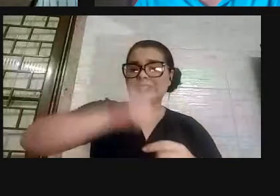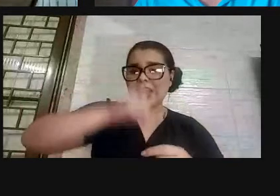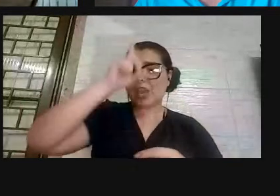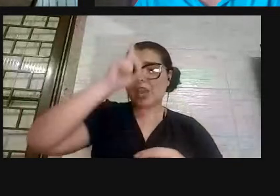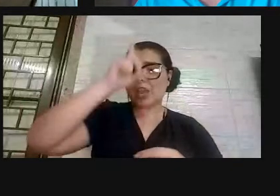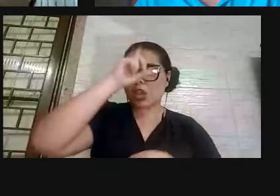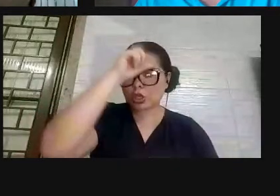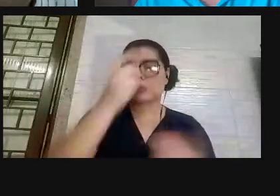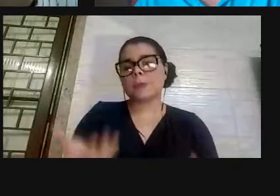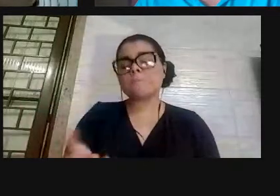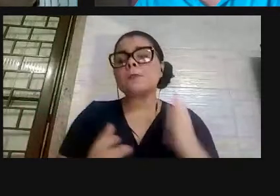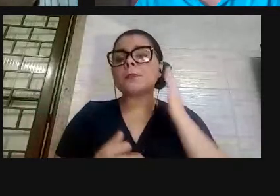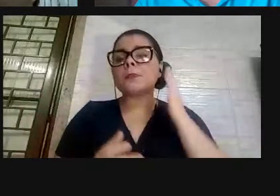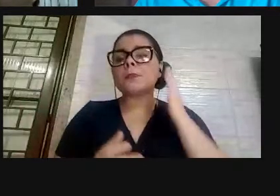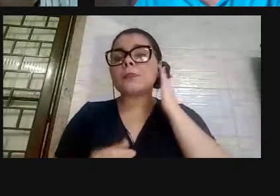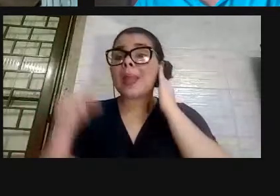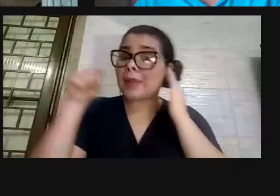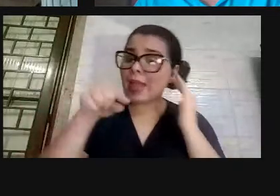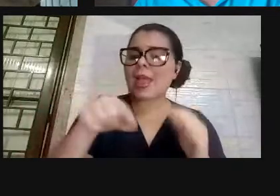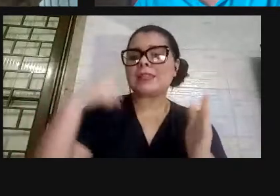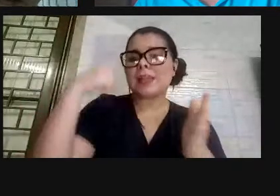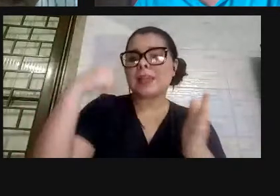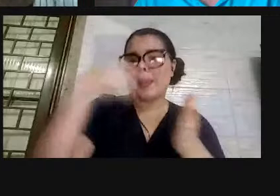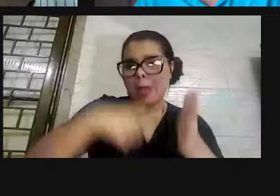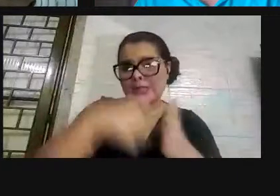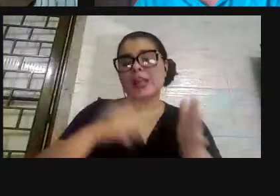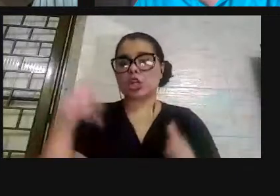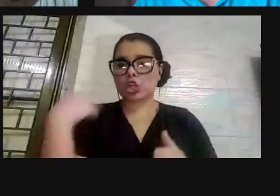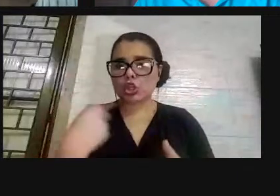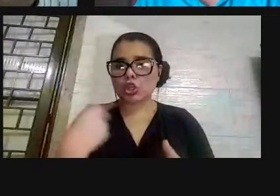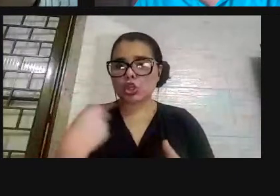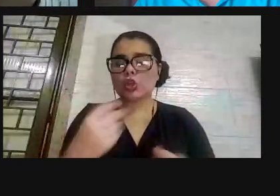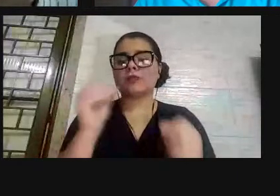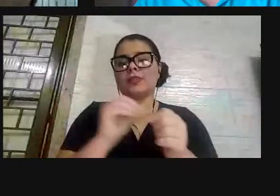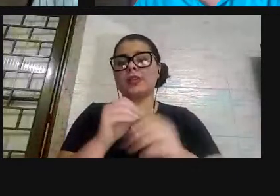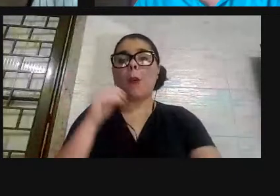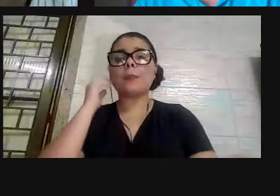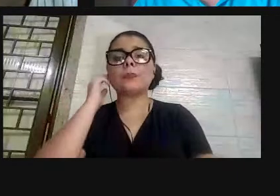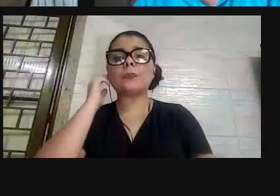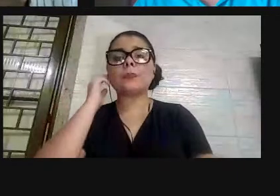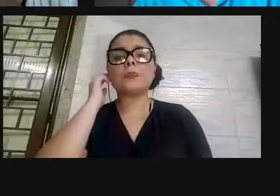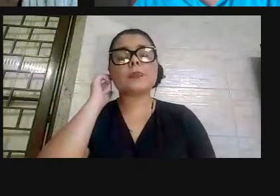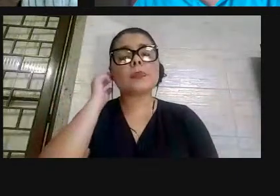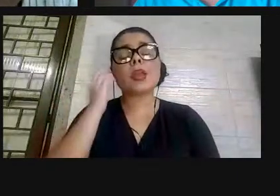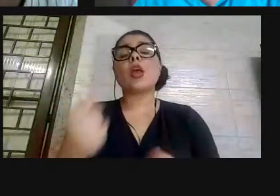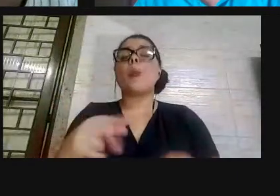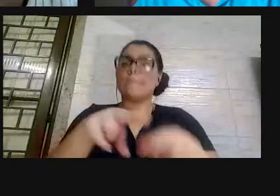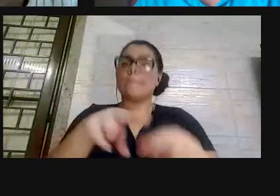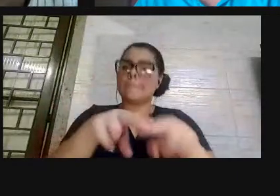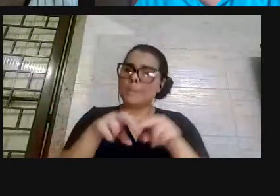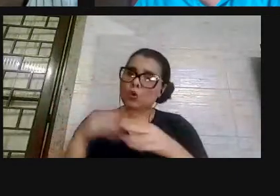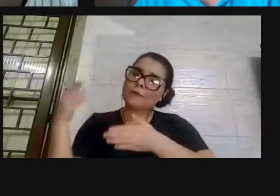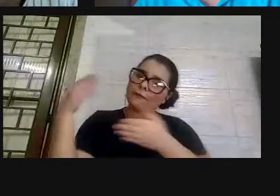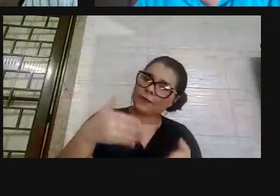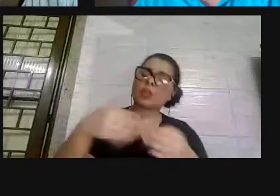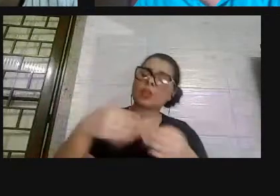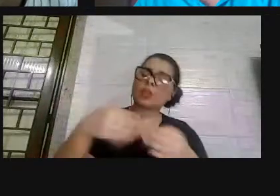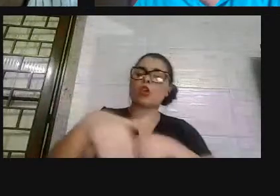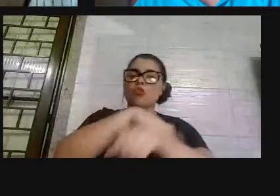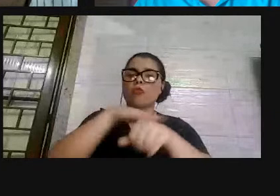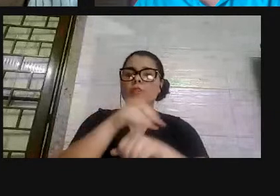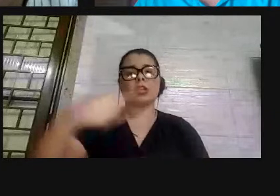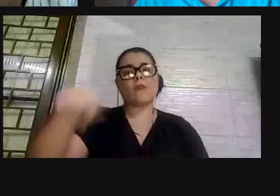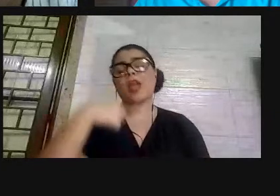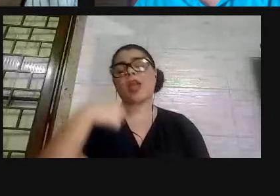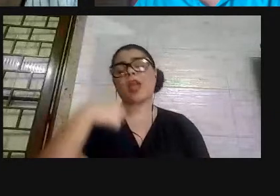tem uma política pública, então é para essa a batalha que nós fazemos, e para isso eu vim aqui falar com vocês, não sou